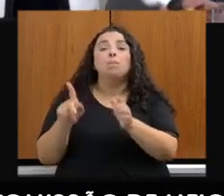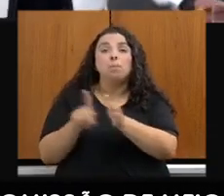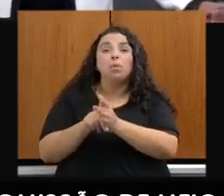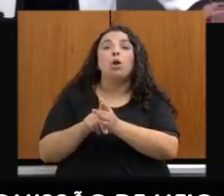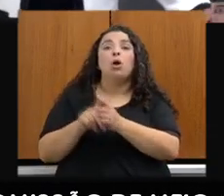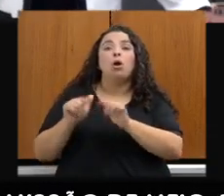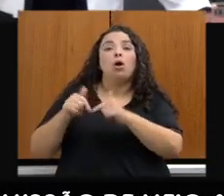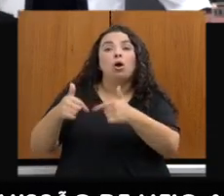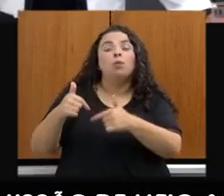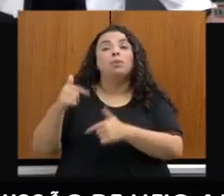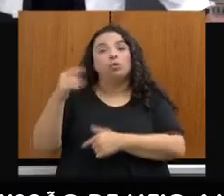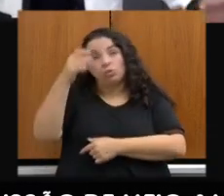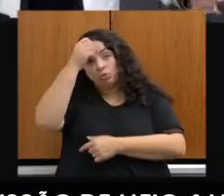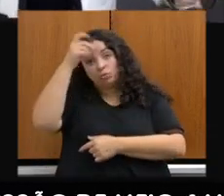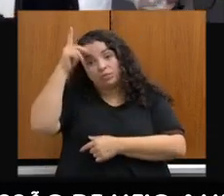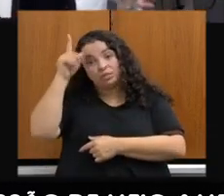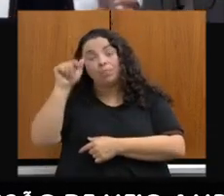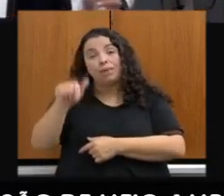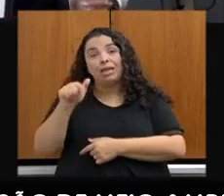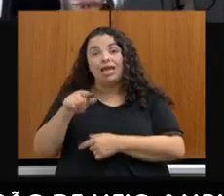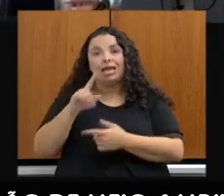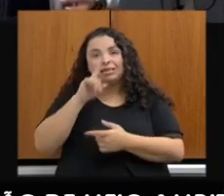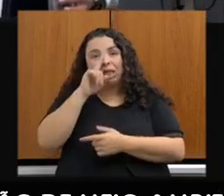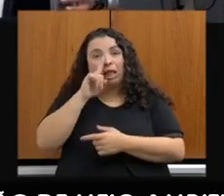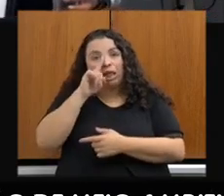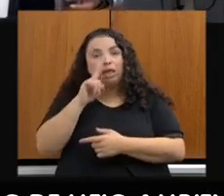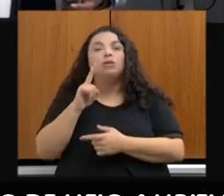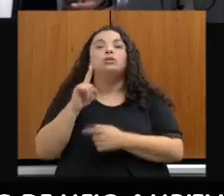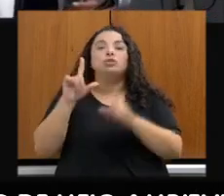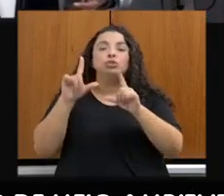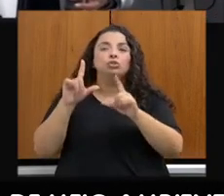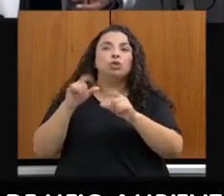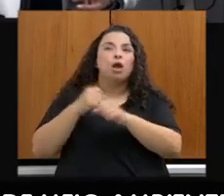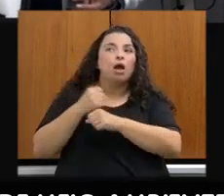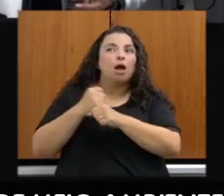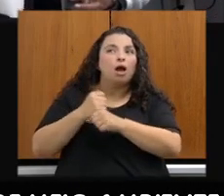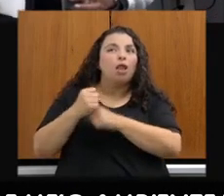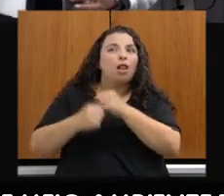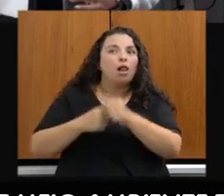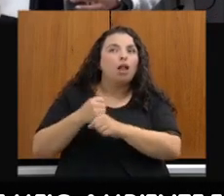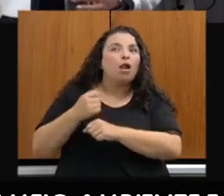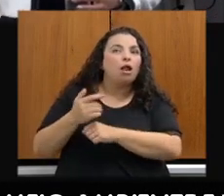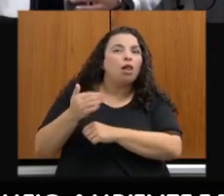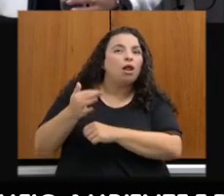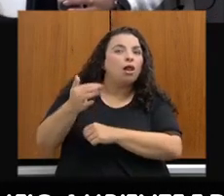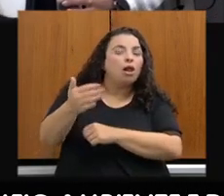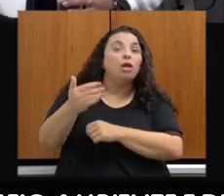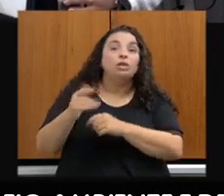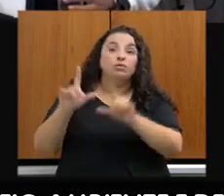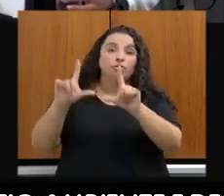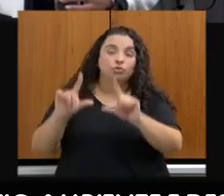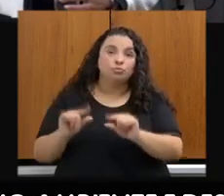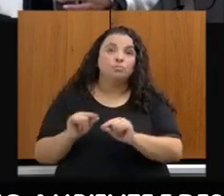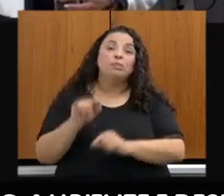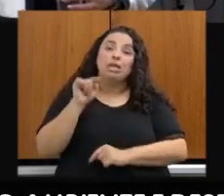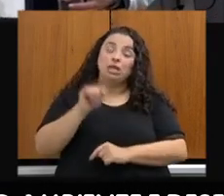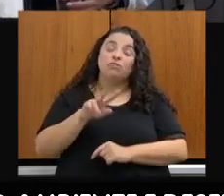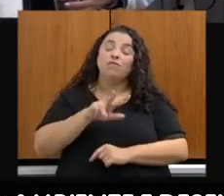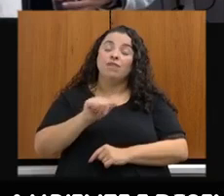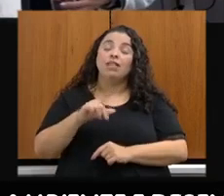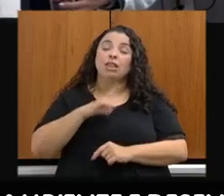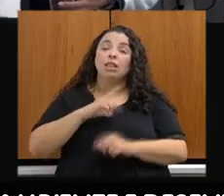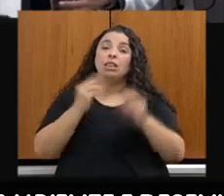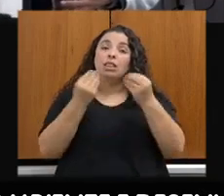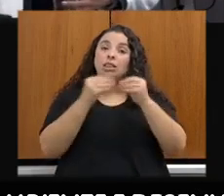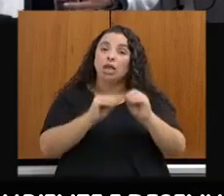diminuído ao longo do tempo. Será um sistema que constará na IDS-SISEMA e será atualizado anualmente